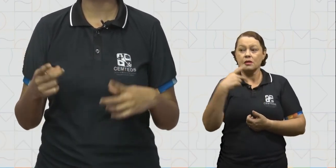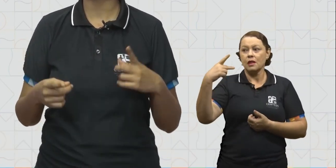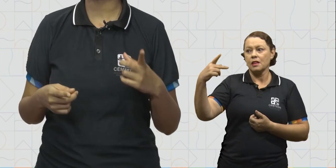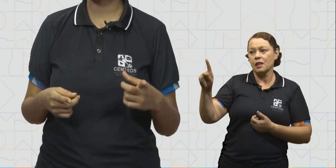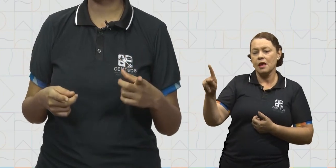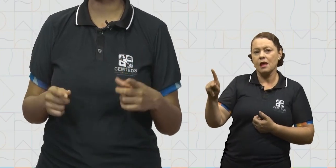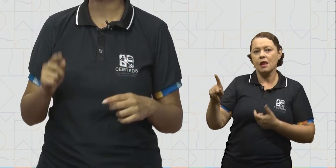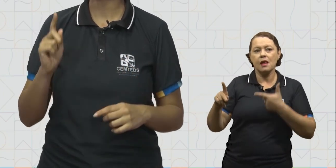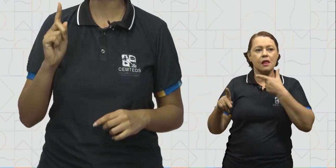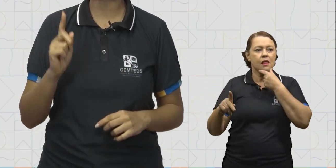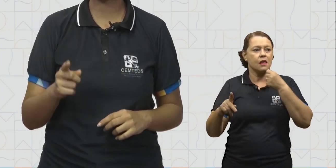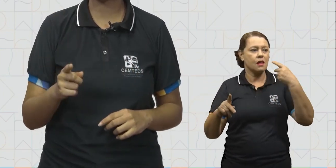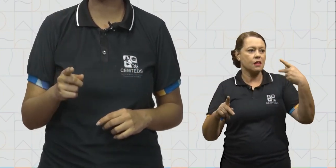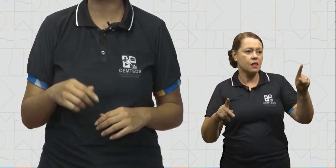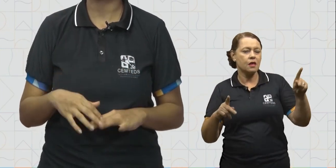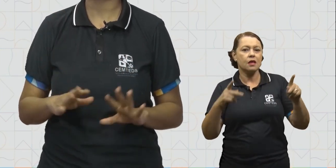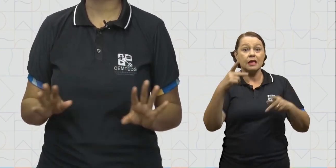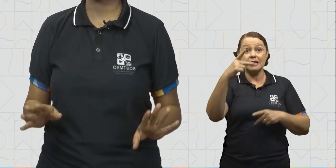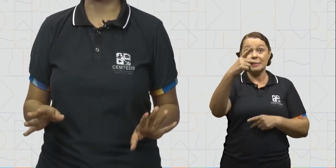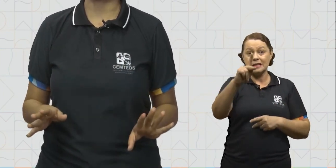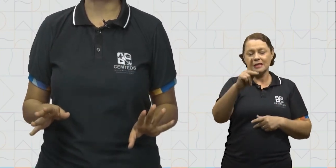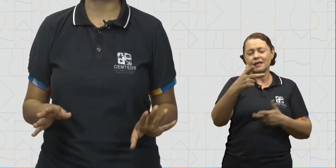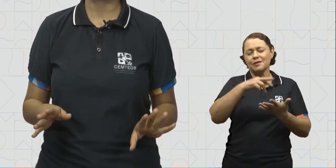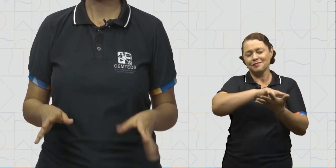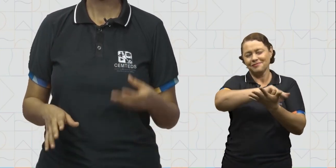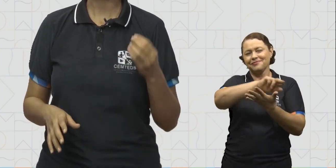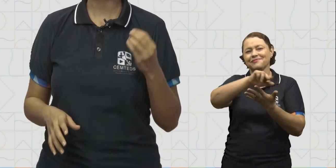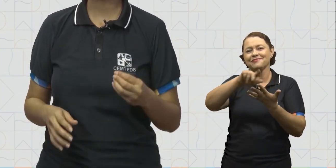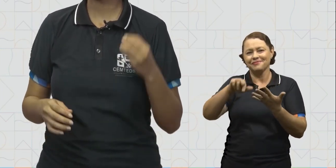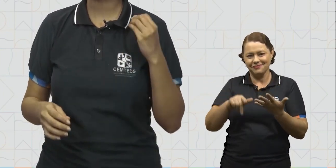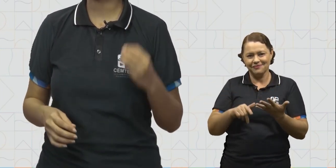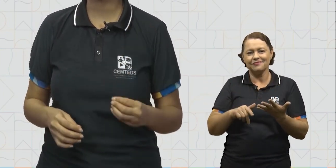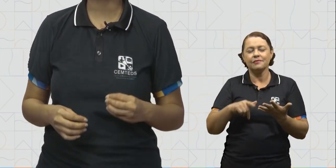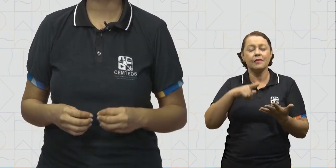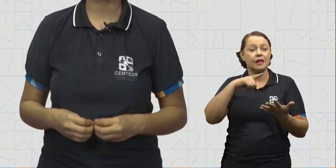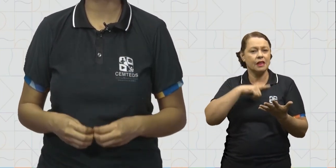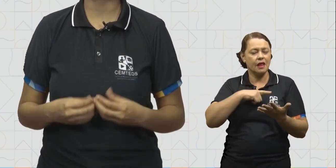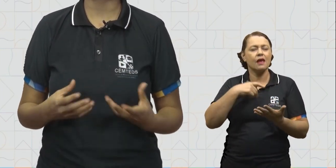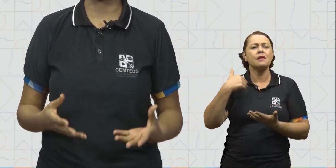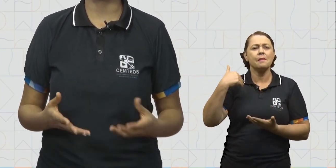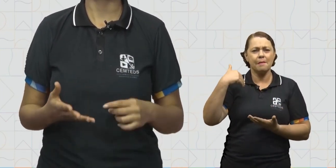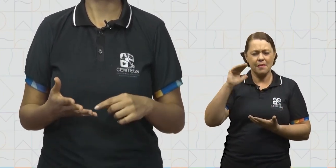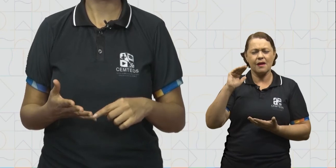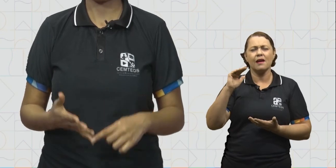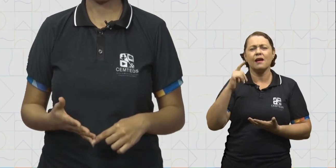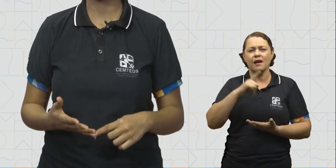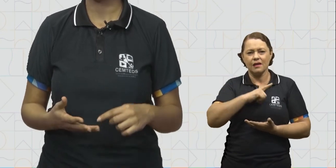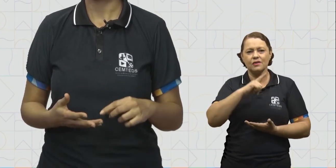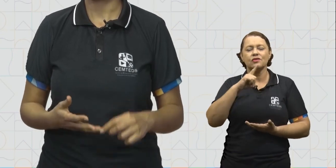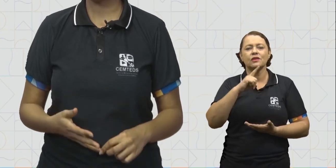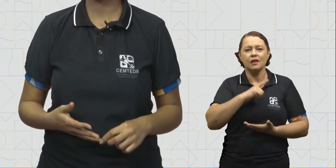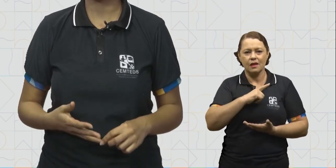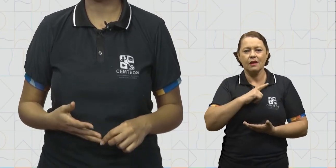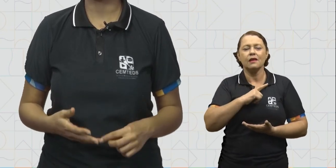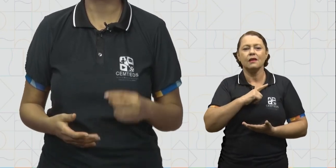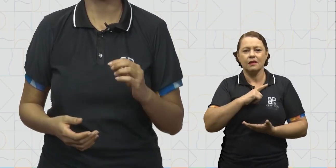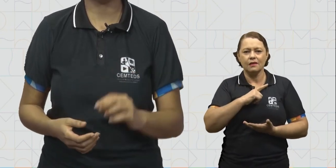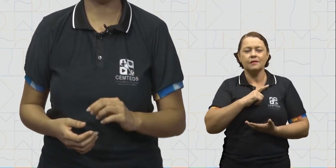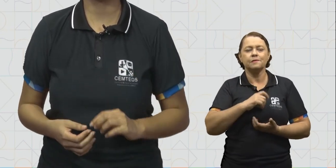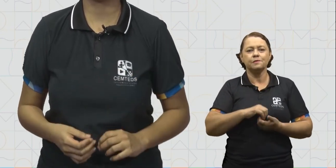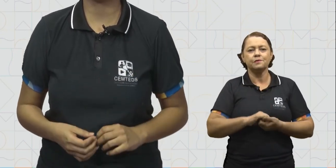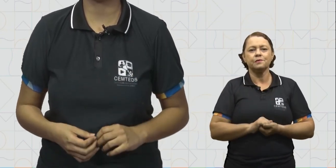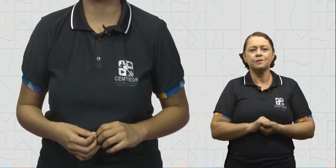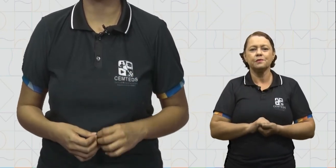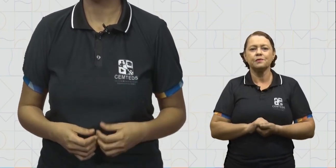dela, dele, seu, entre outros. Existem muito mais pronomes pessoais, possessivos